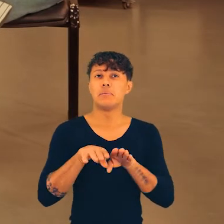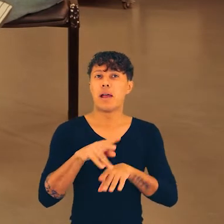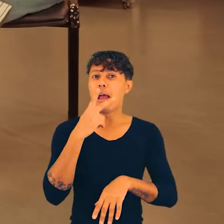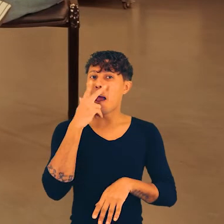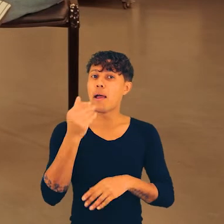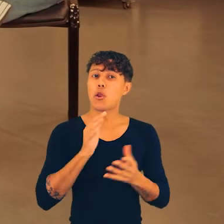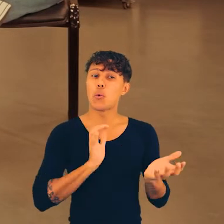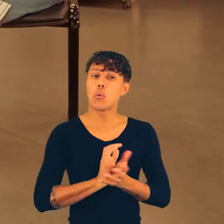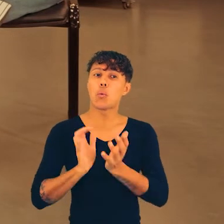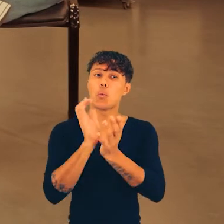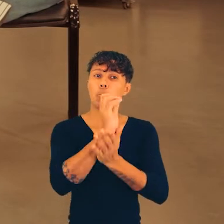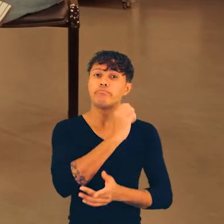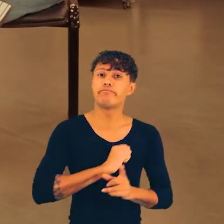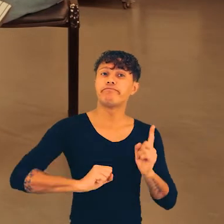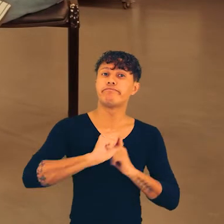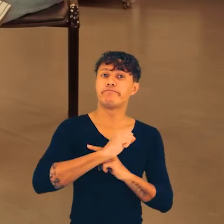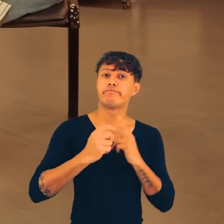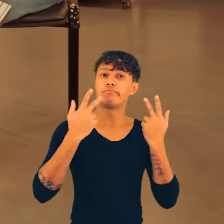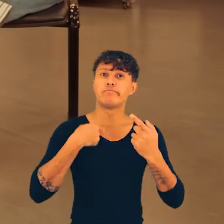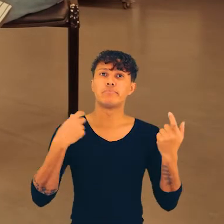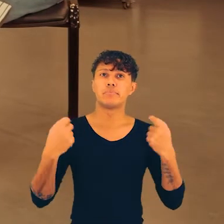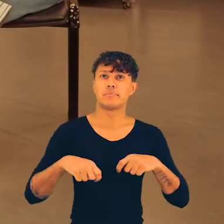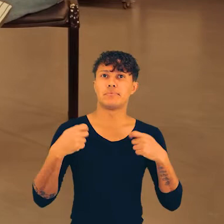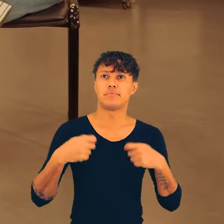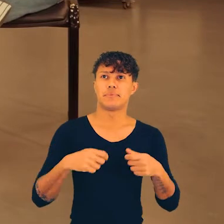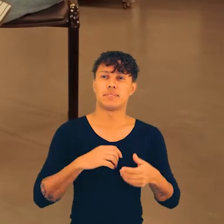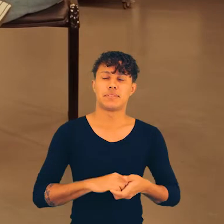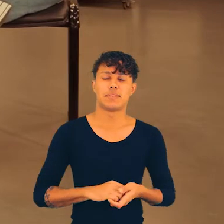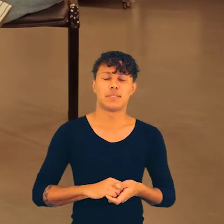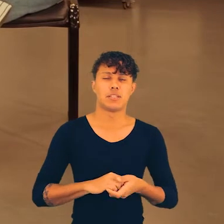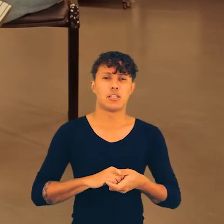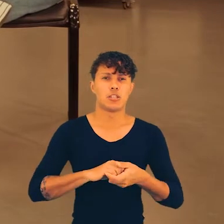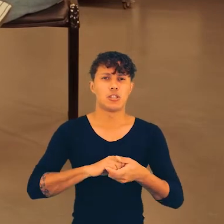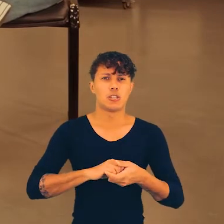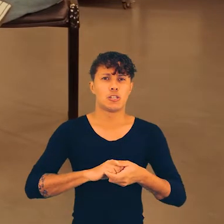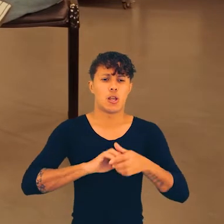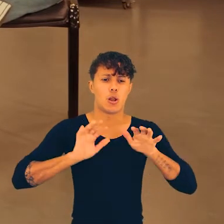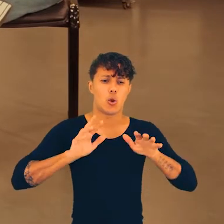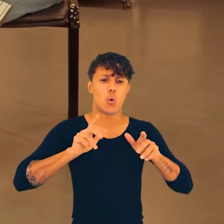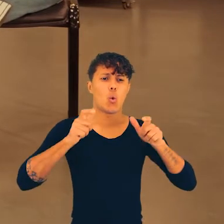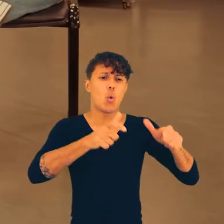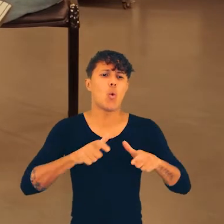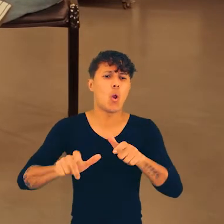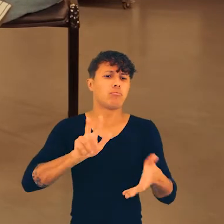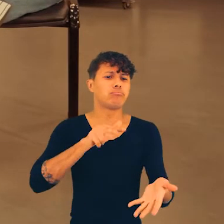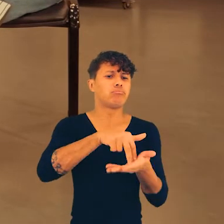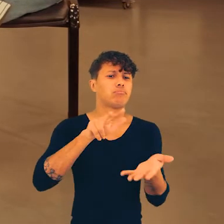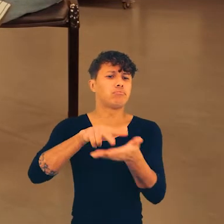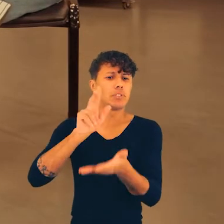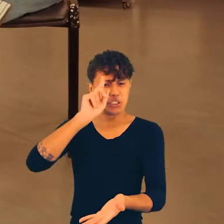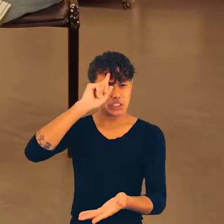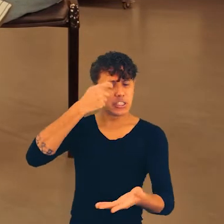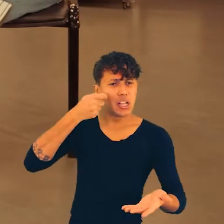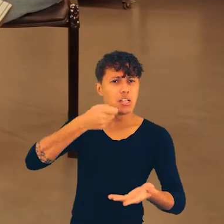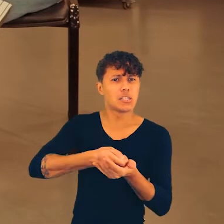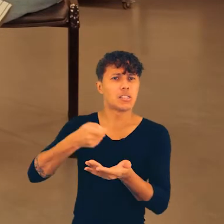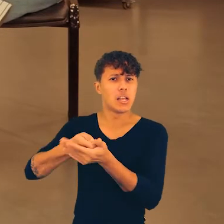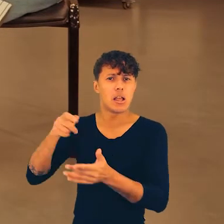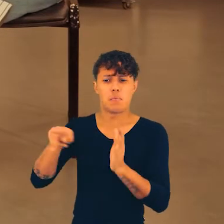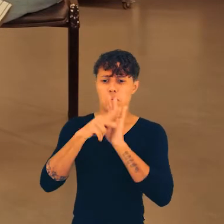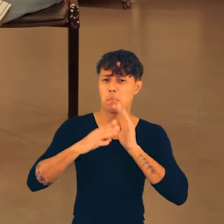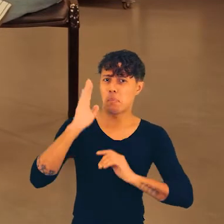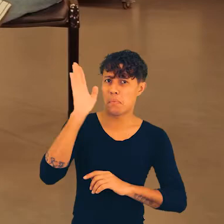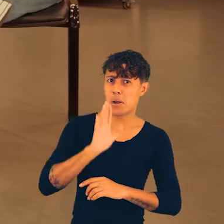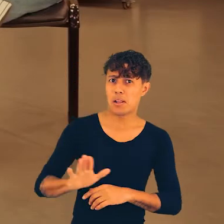necessário, ao mesmo ponto que eu acho que todos esses grupos sociais também precisam ocupar todos os espaços de